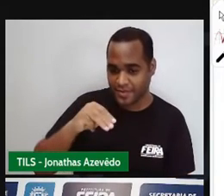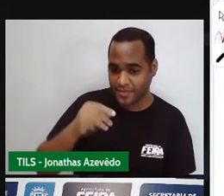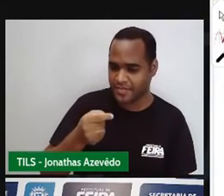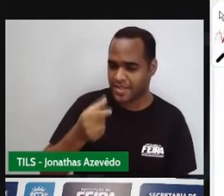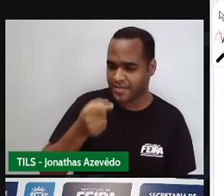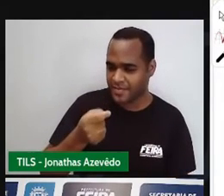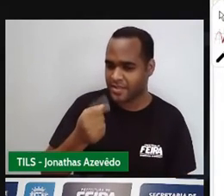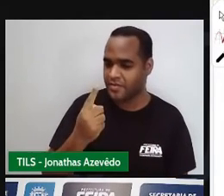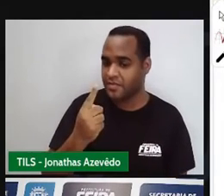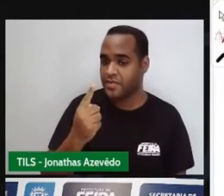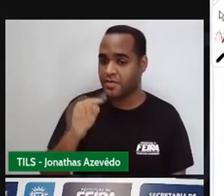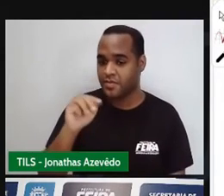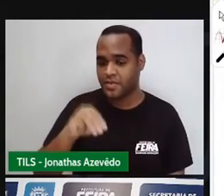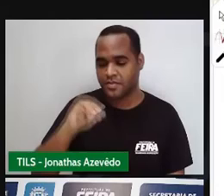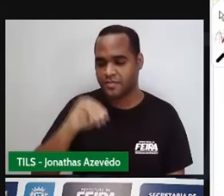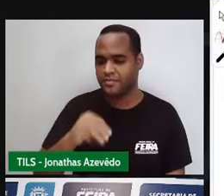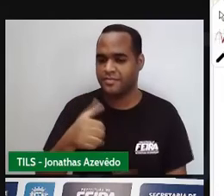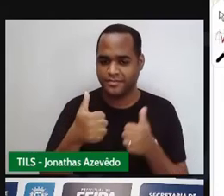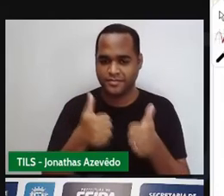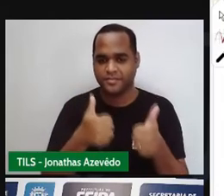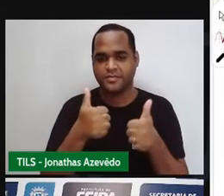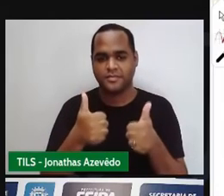do 1 minuto né?